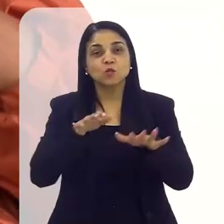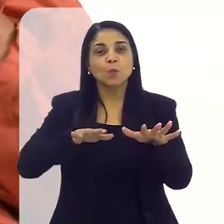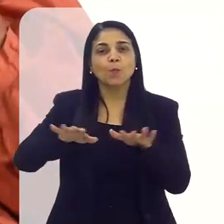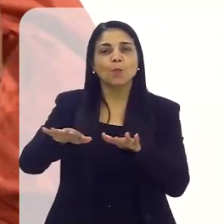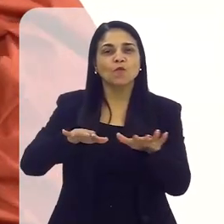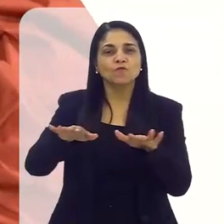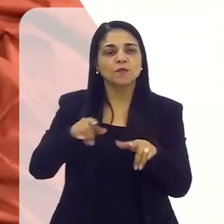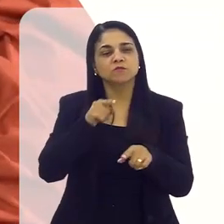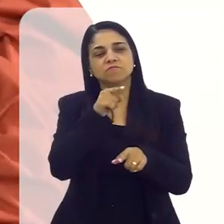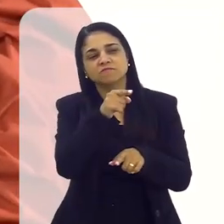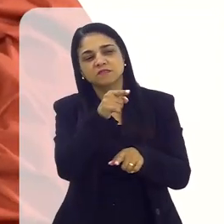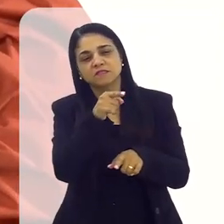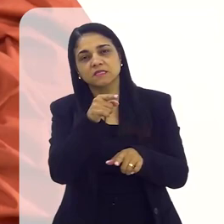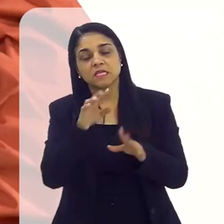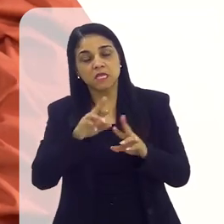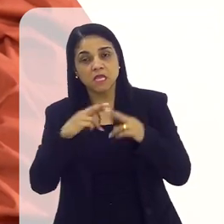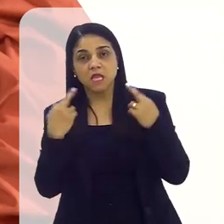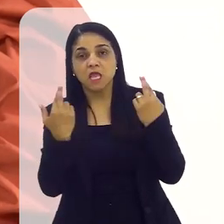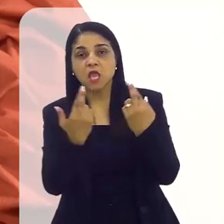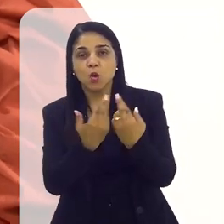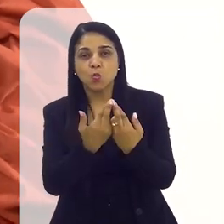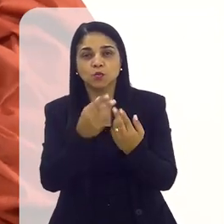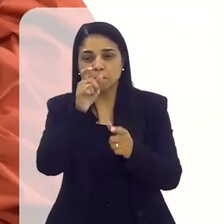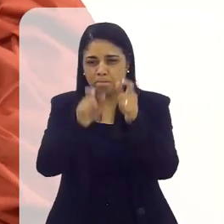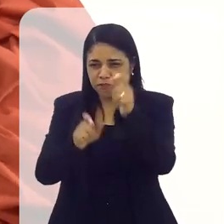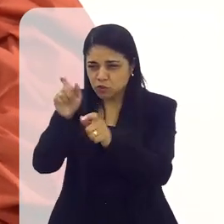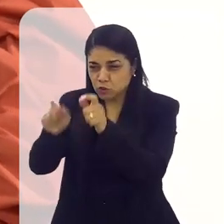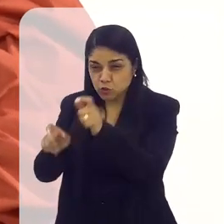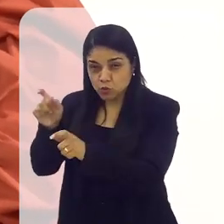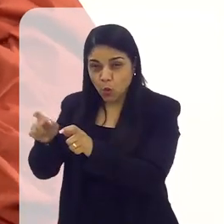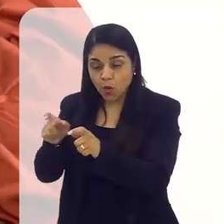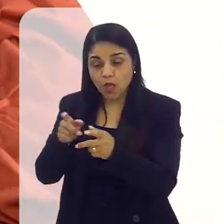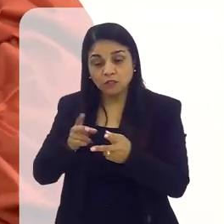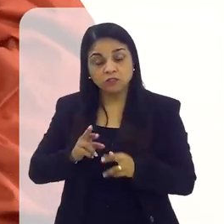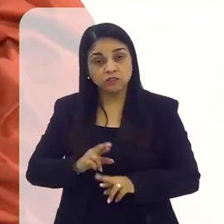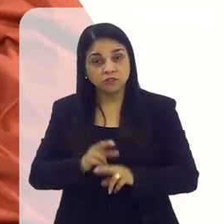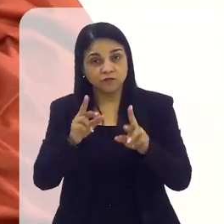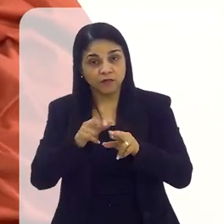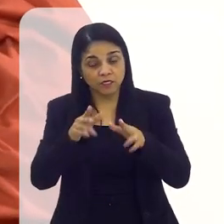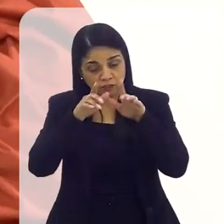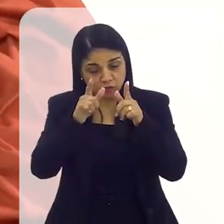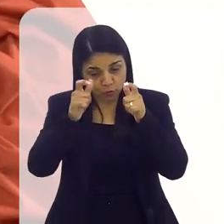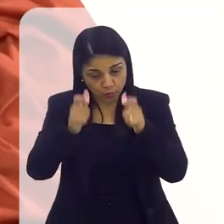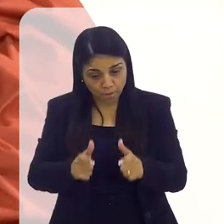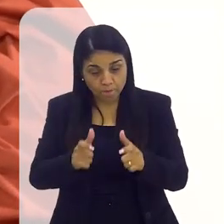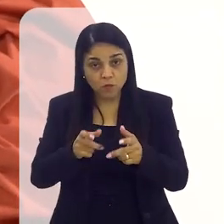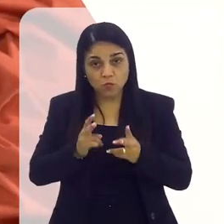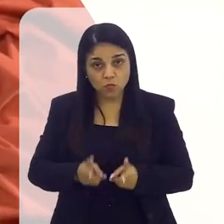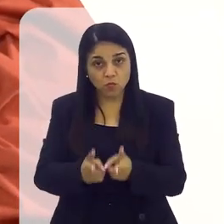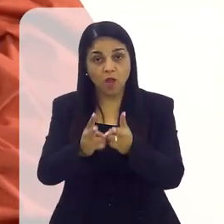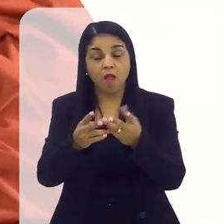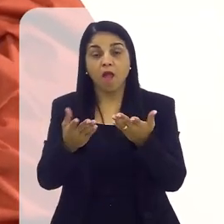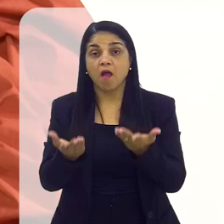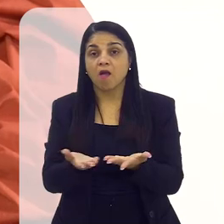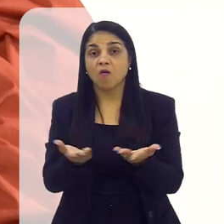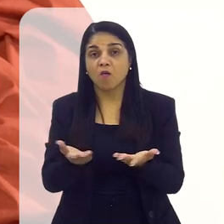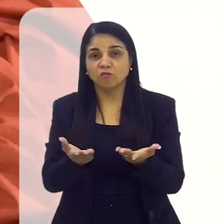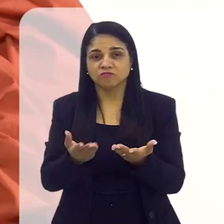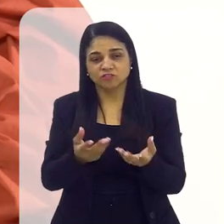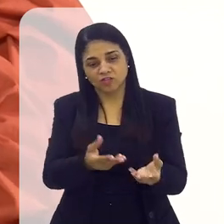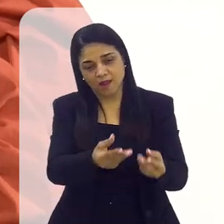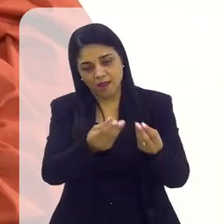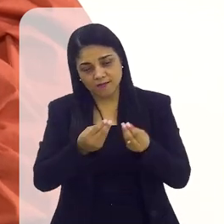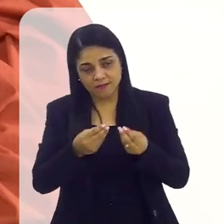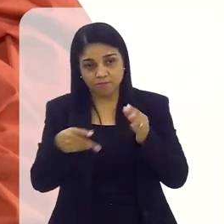movimento que você faz, onde você reúne pessoas diferentes, no mesmo âmbito. A gente, hoje,